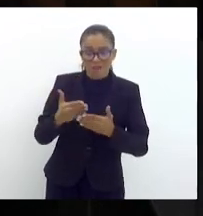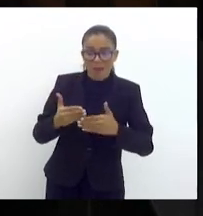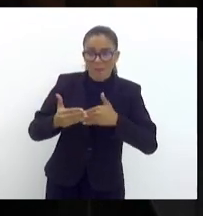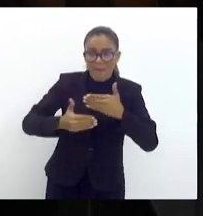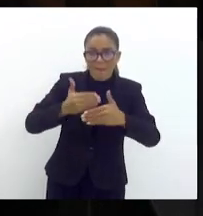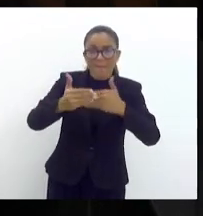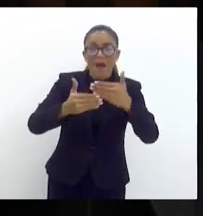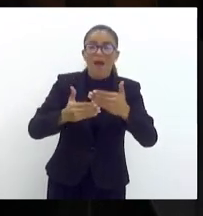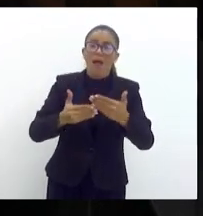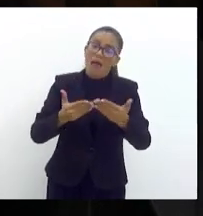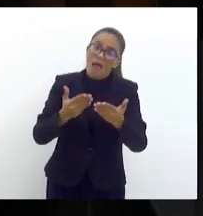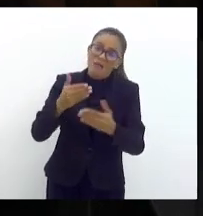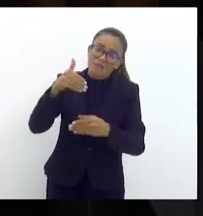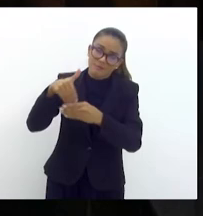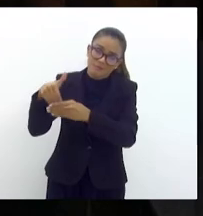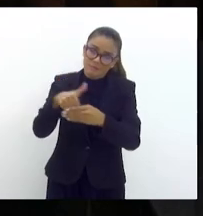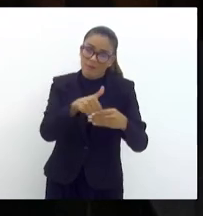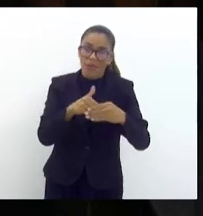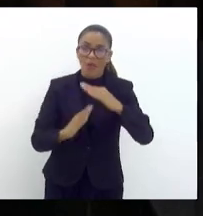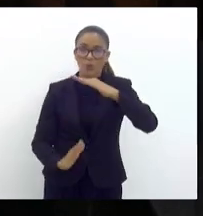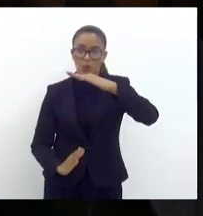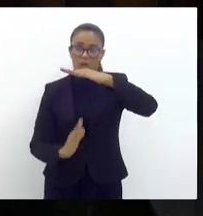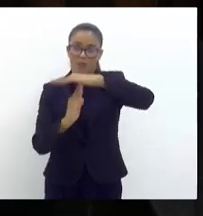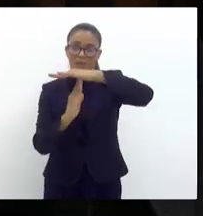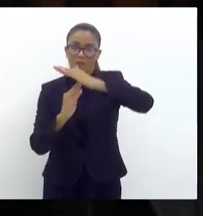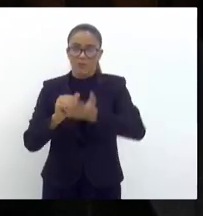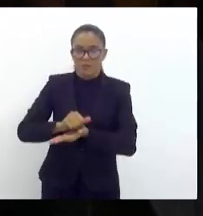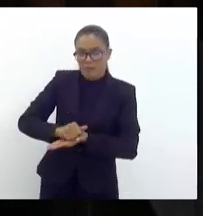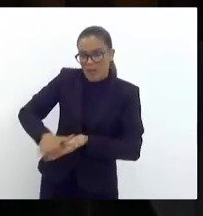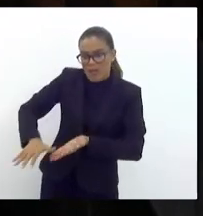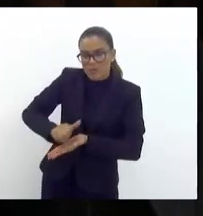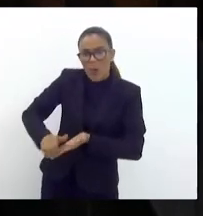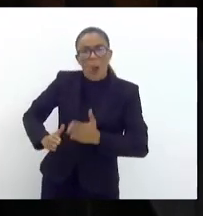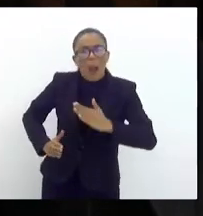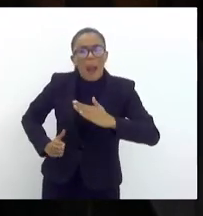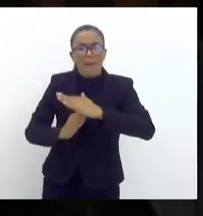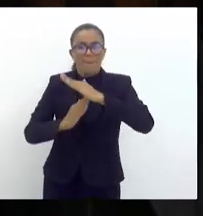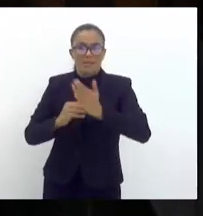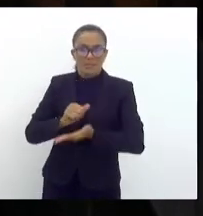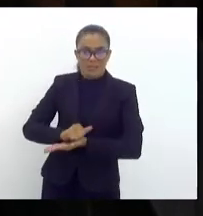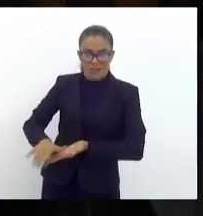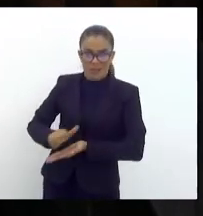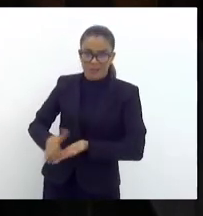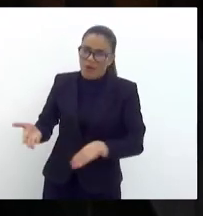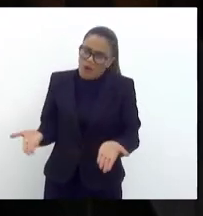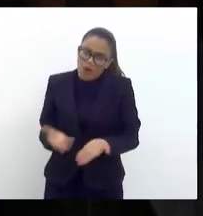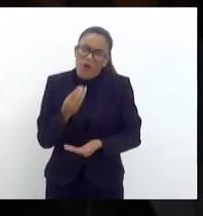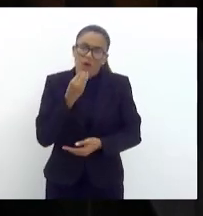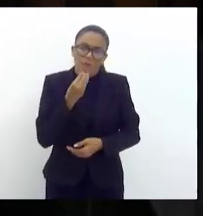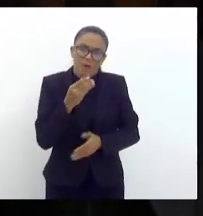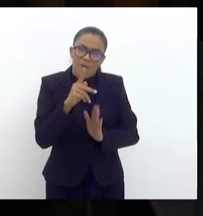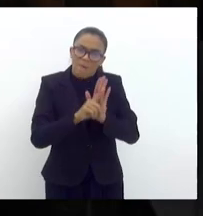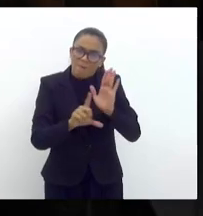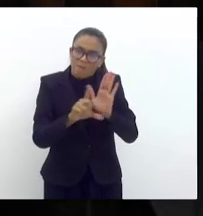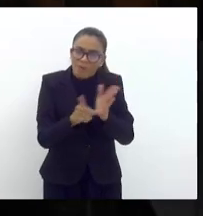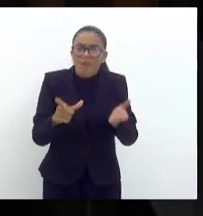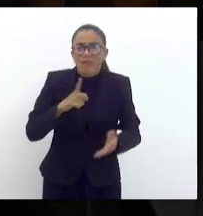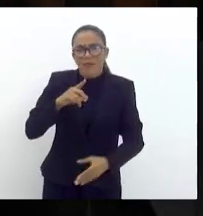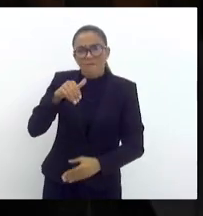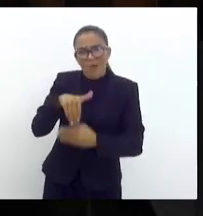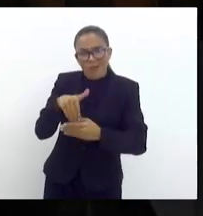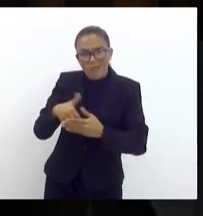gastos. Bom, mas por quê? Claro que agora o projeto ainda vota, hoje,